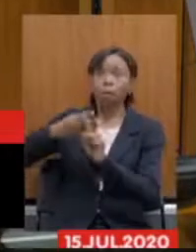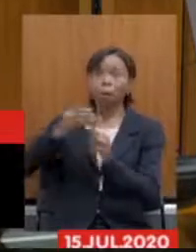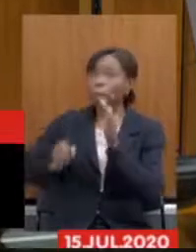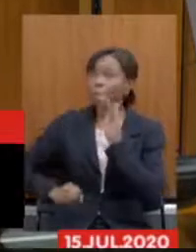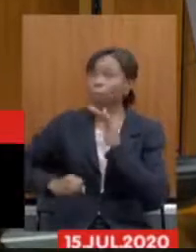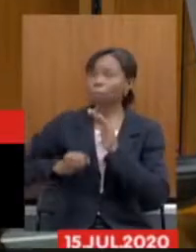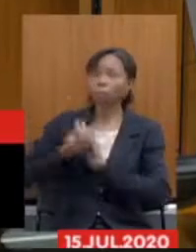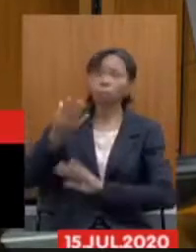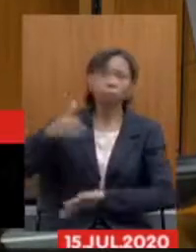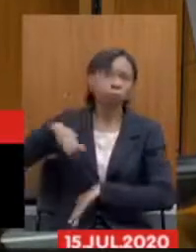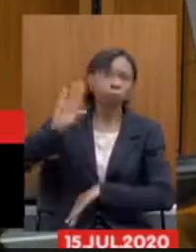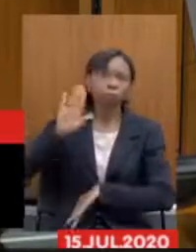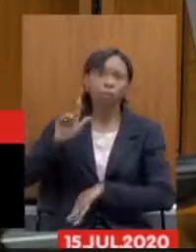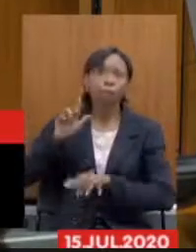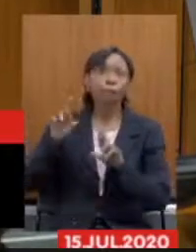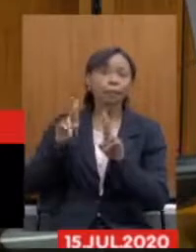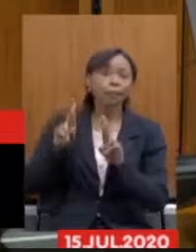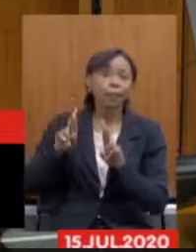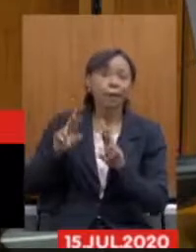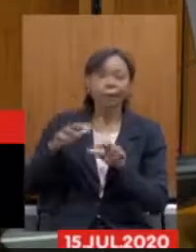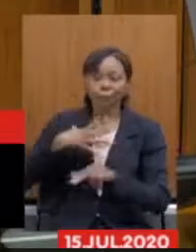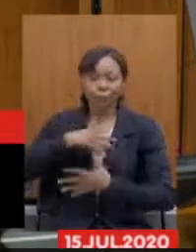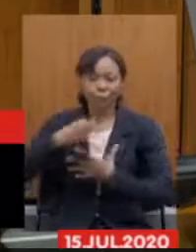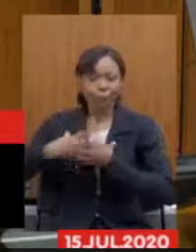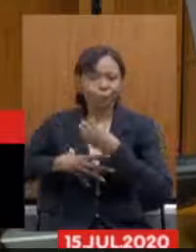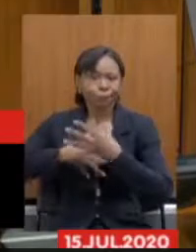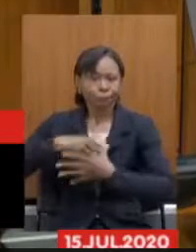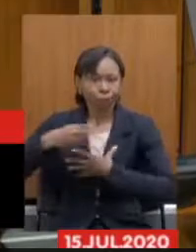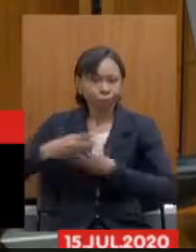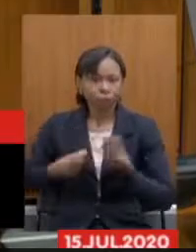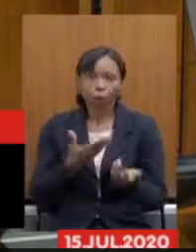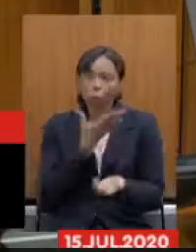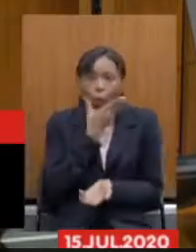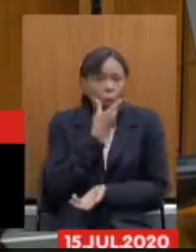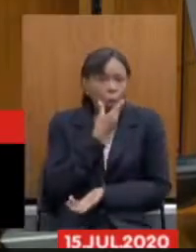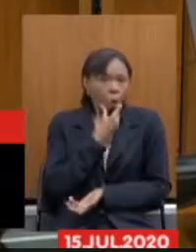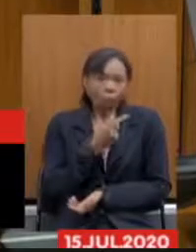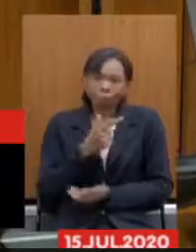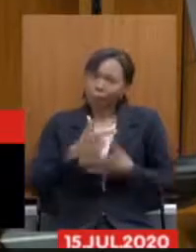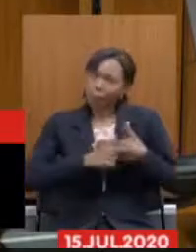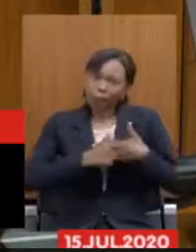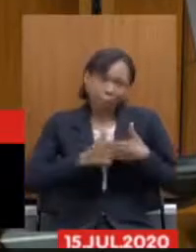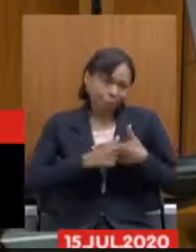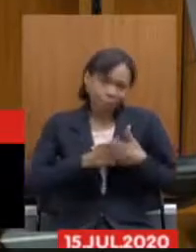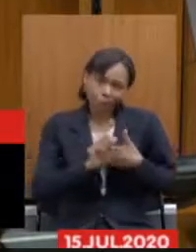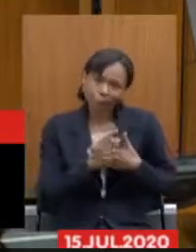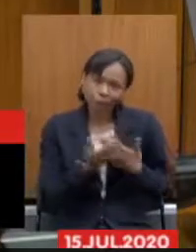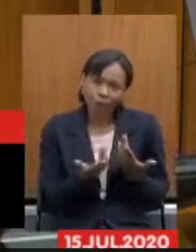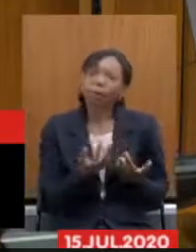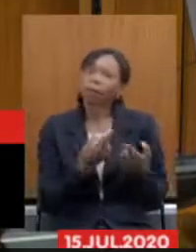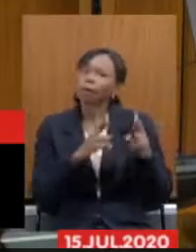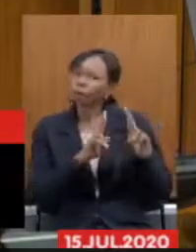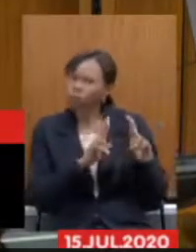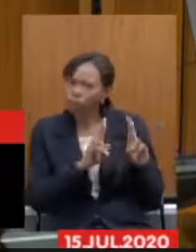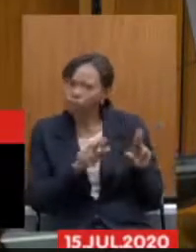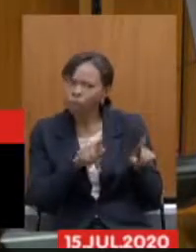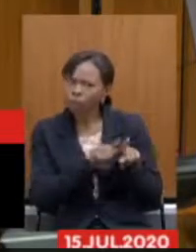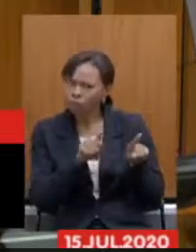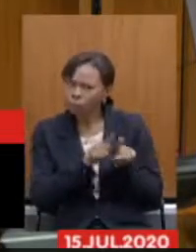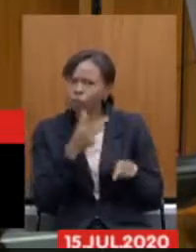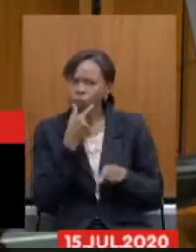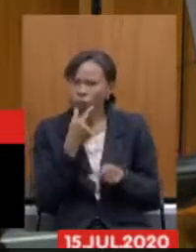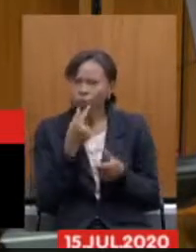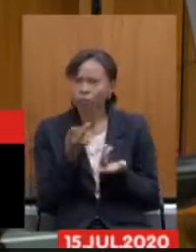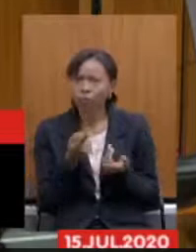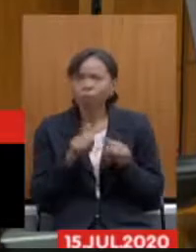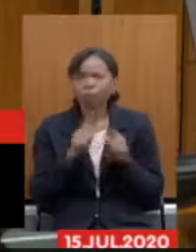pelos filhos em que nós homens muitas vezes não fazemos esse papel e coloco aqui a responsabilidade do homem fazer esse papel mas